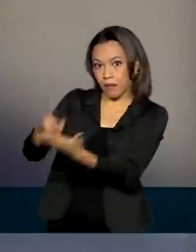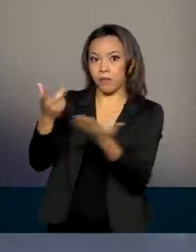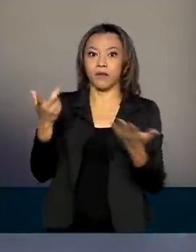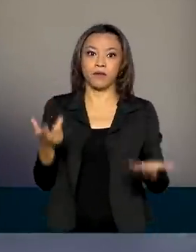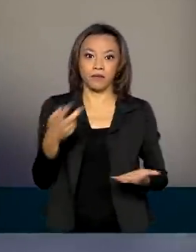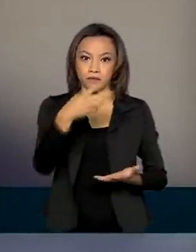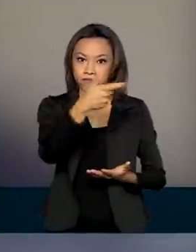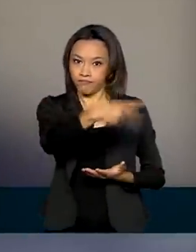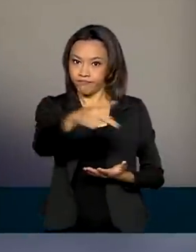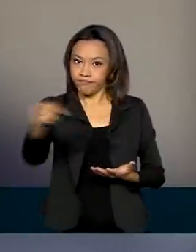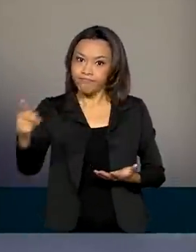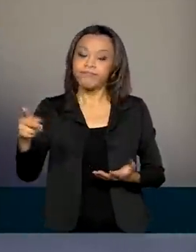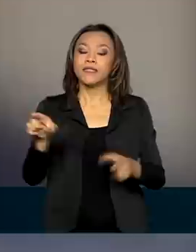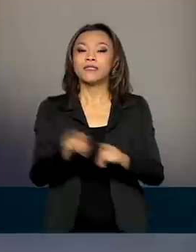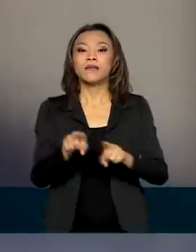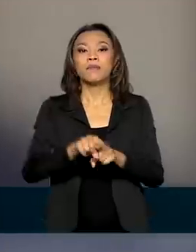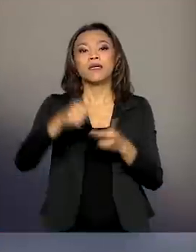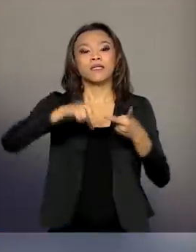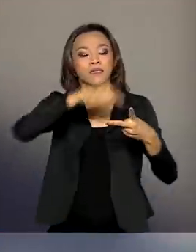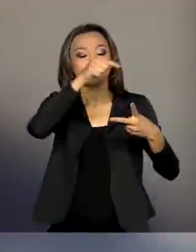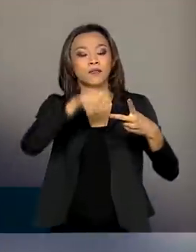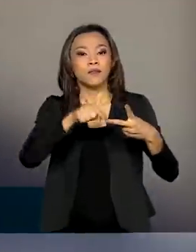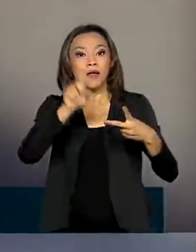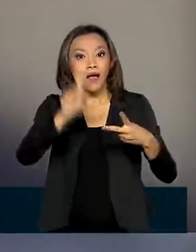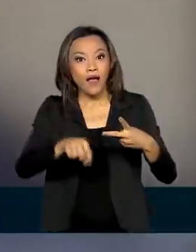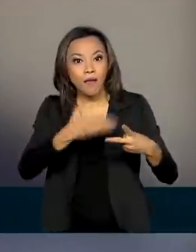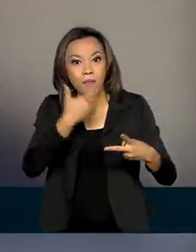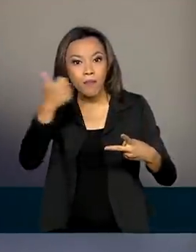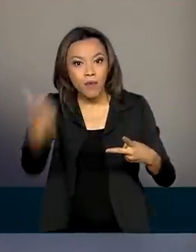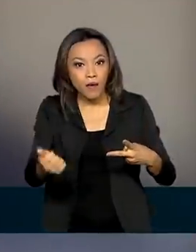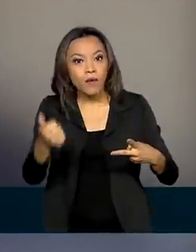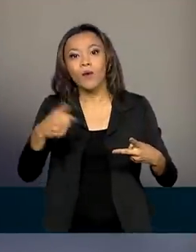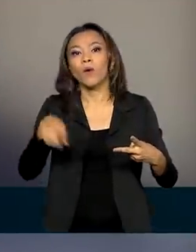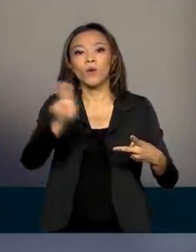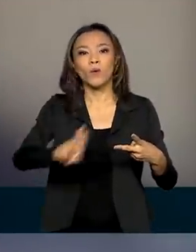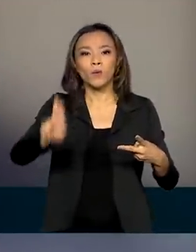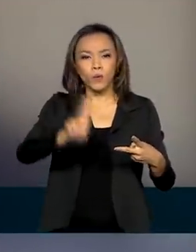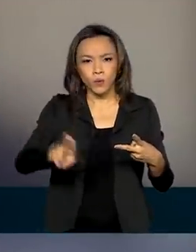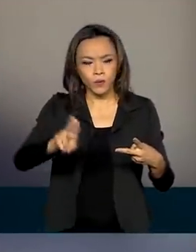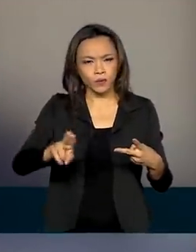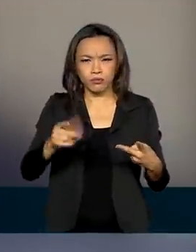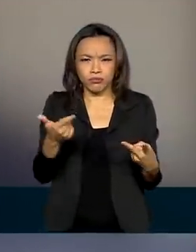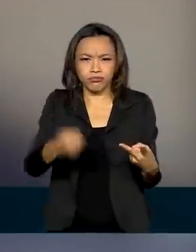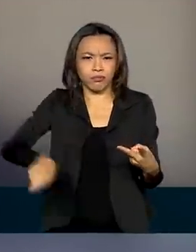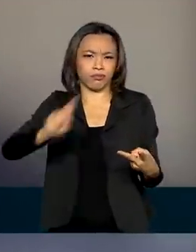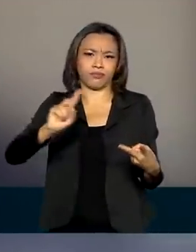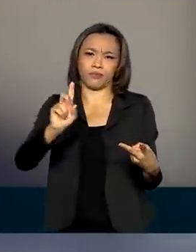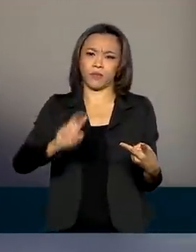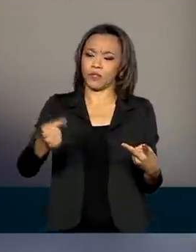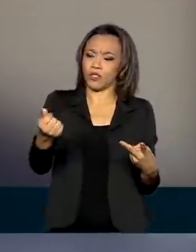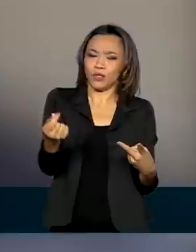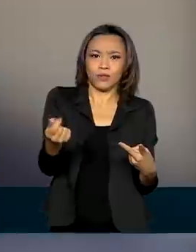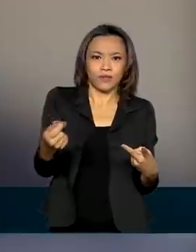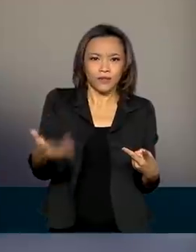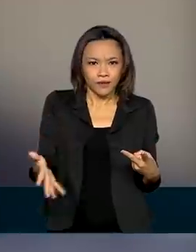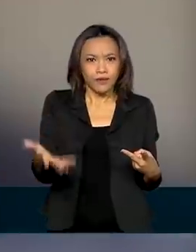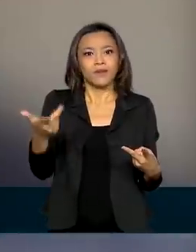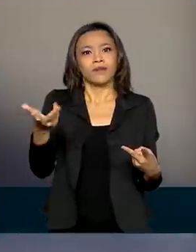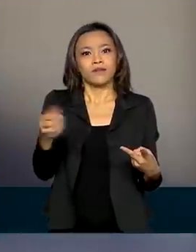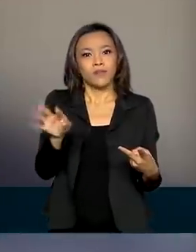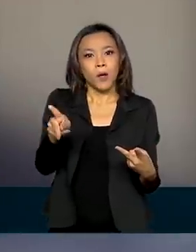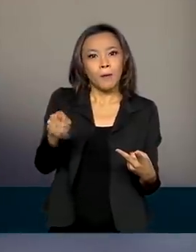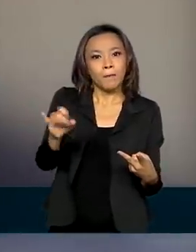clientes. Segundo, porque com a maior competitividade no mercado, o menor uso do dinheiro deve representar uma redução de custos de